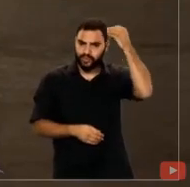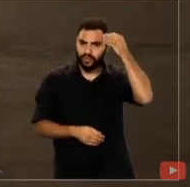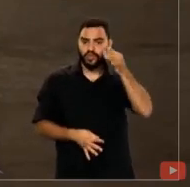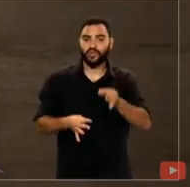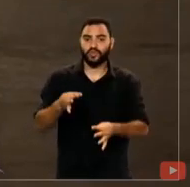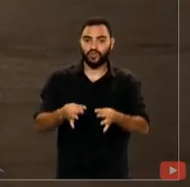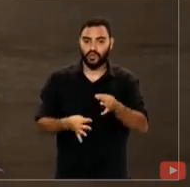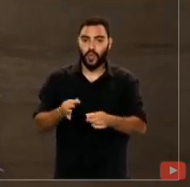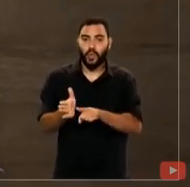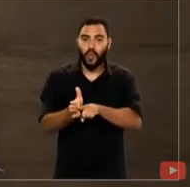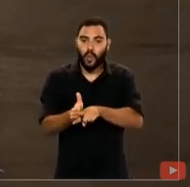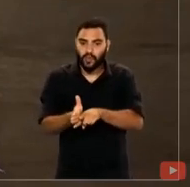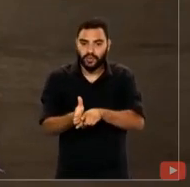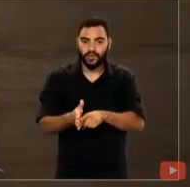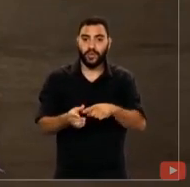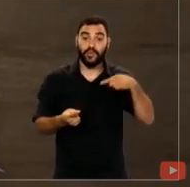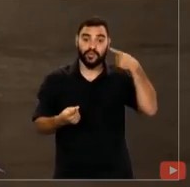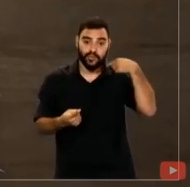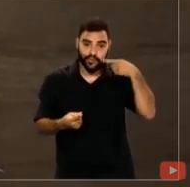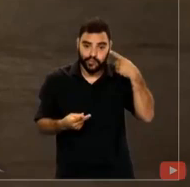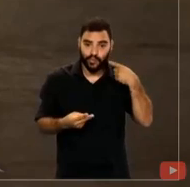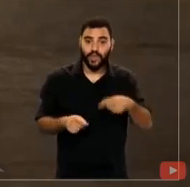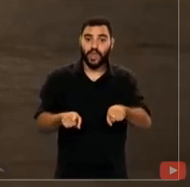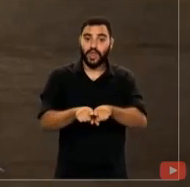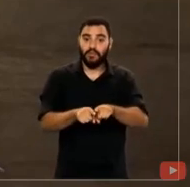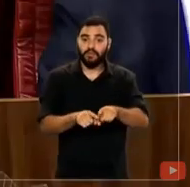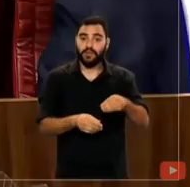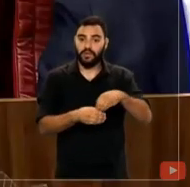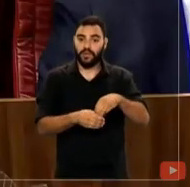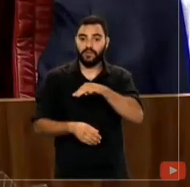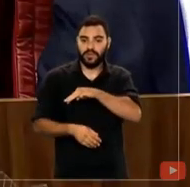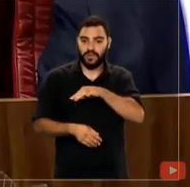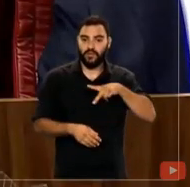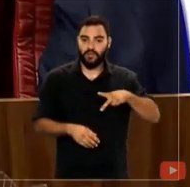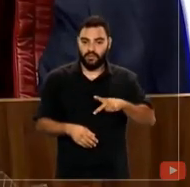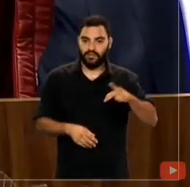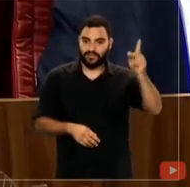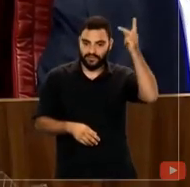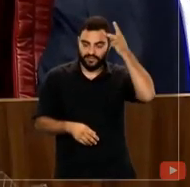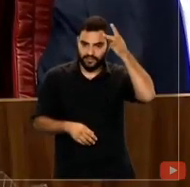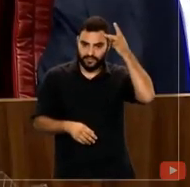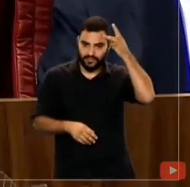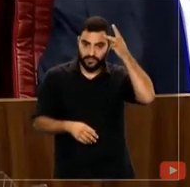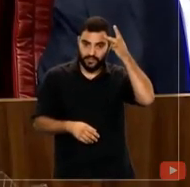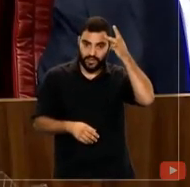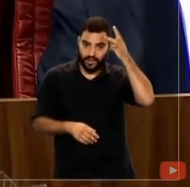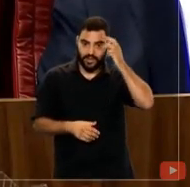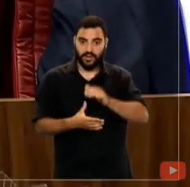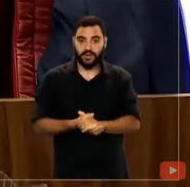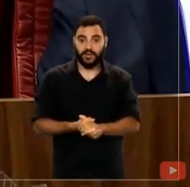consultor, advogado e membro do Ministério Público paulista. Na Secretaria de Segurança Pública de São Paulo,